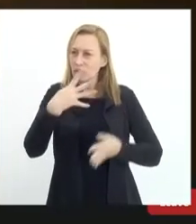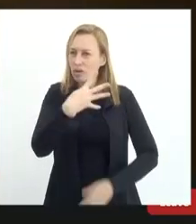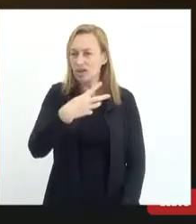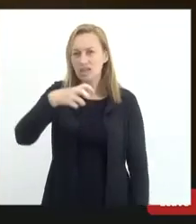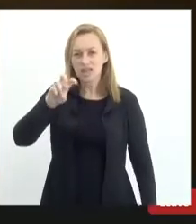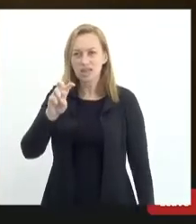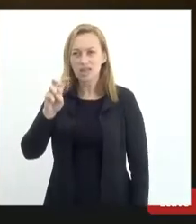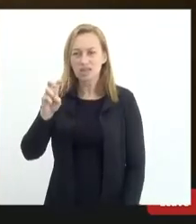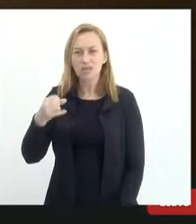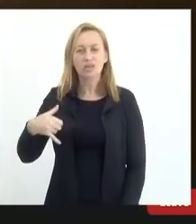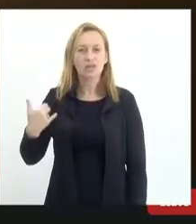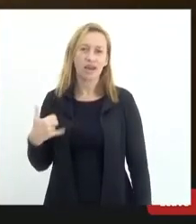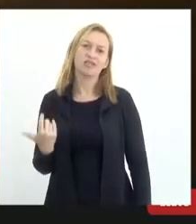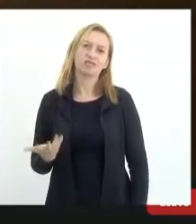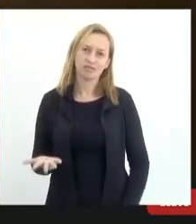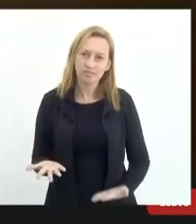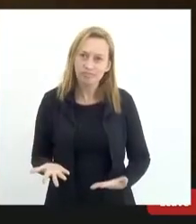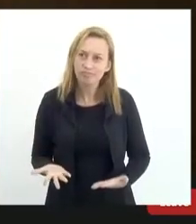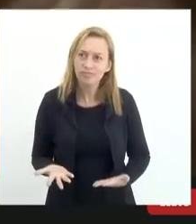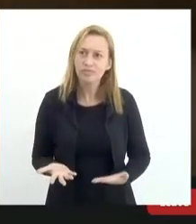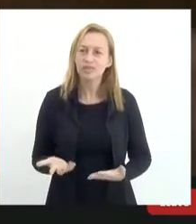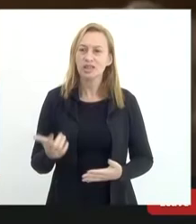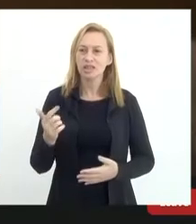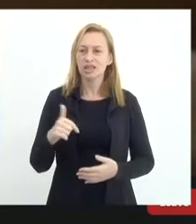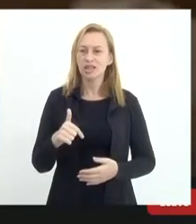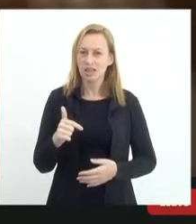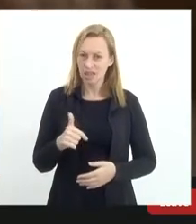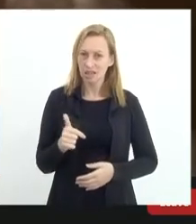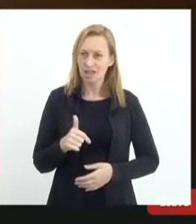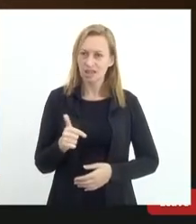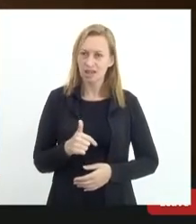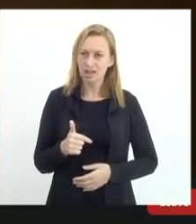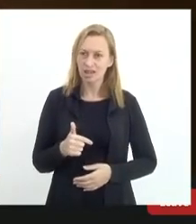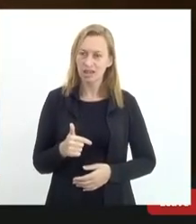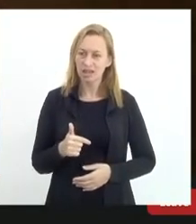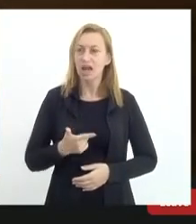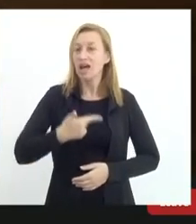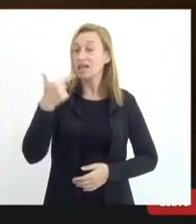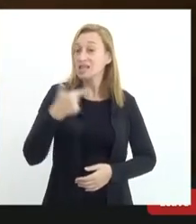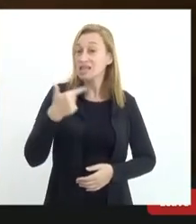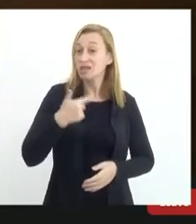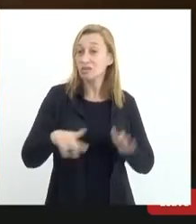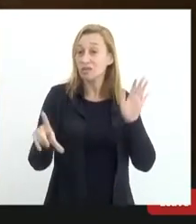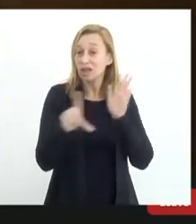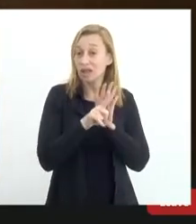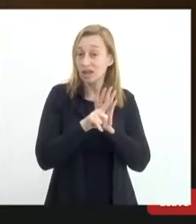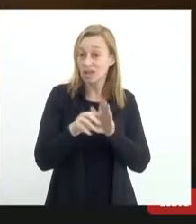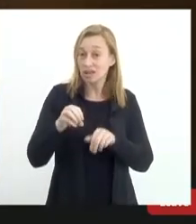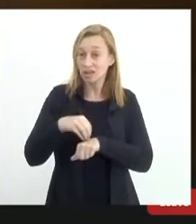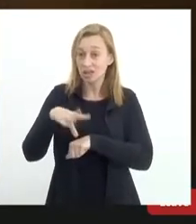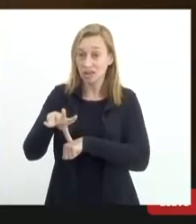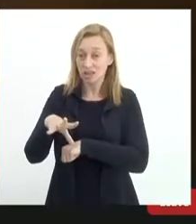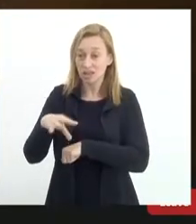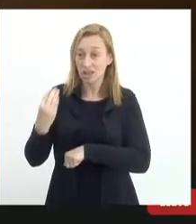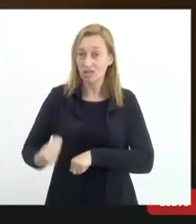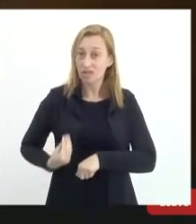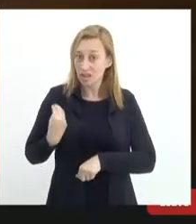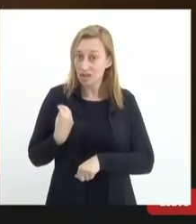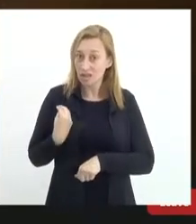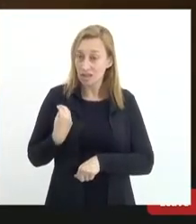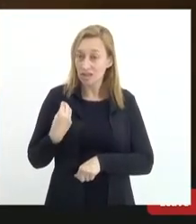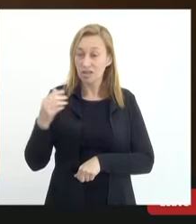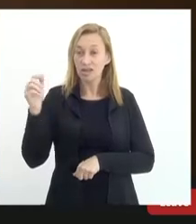anos de idade? E aqui veio a ser bem a segunda reivindicação do da vida neste